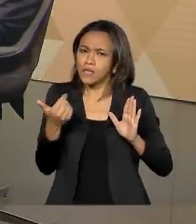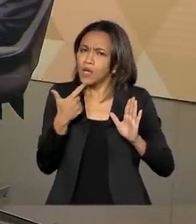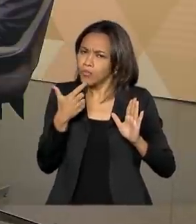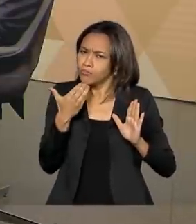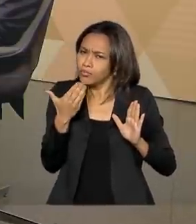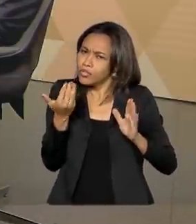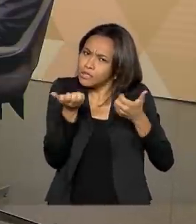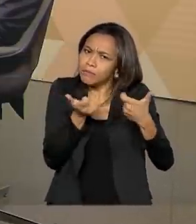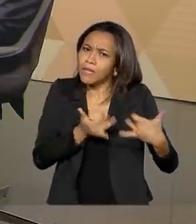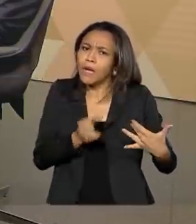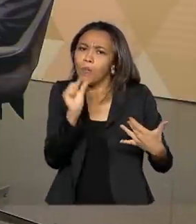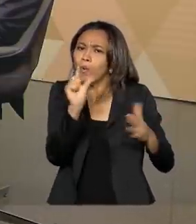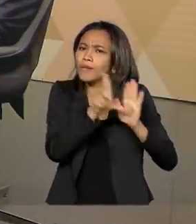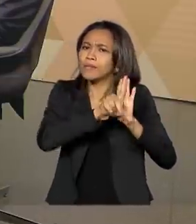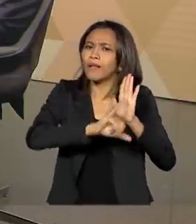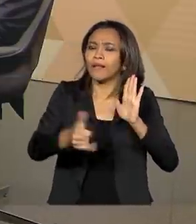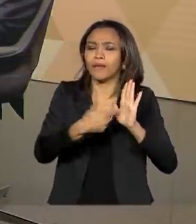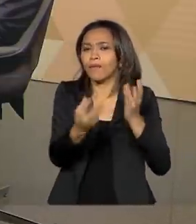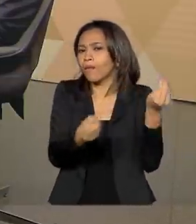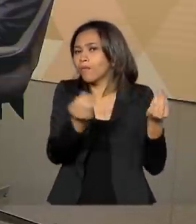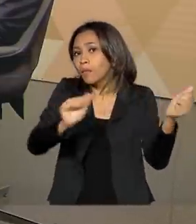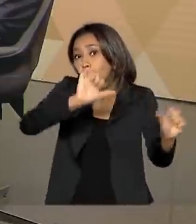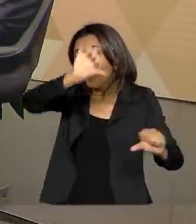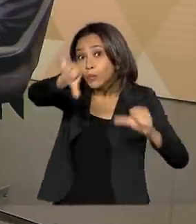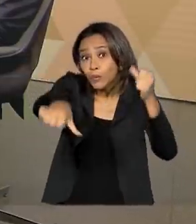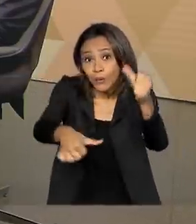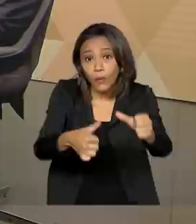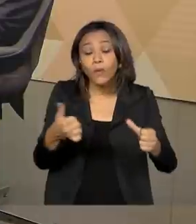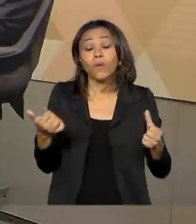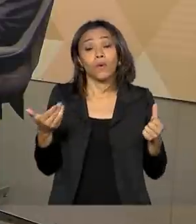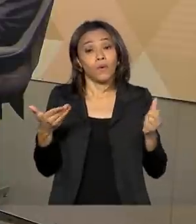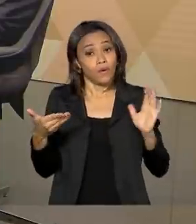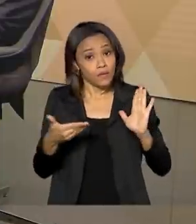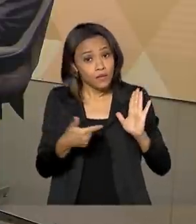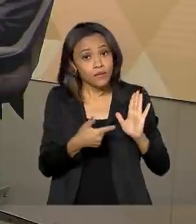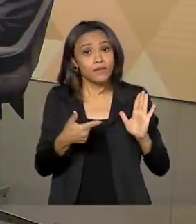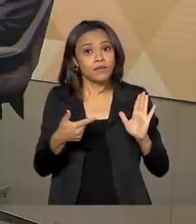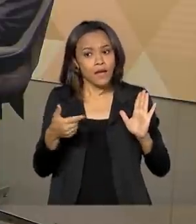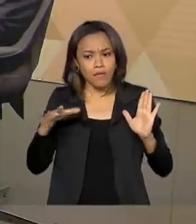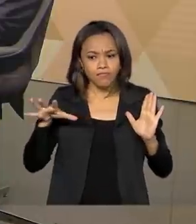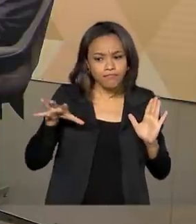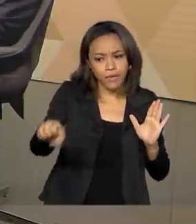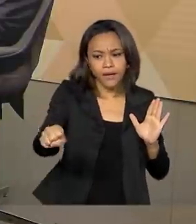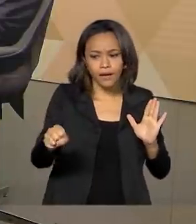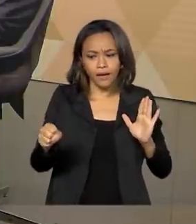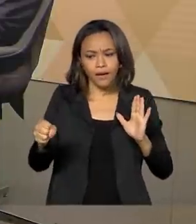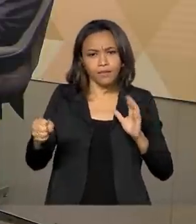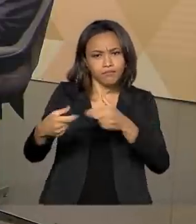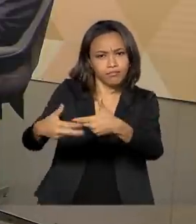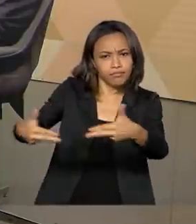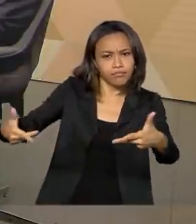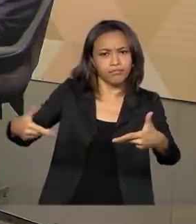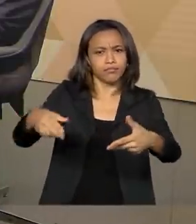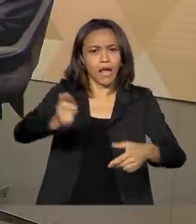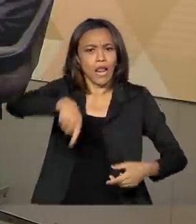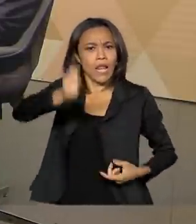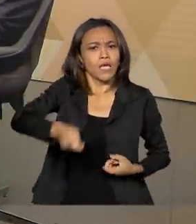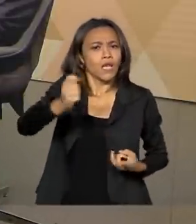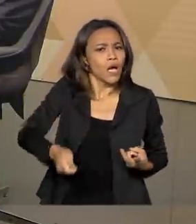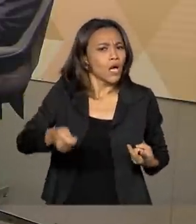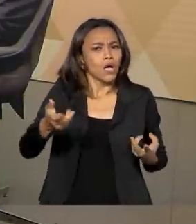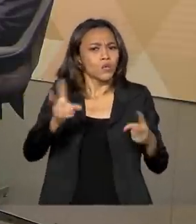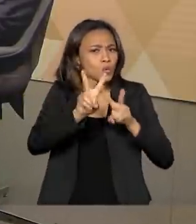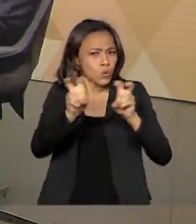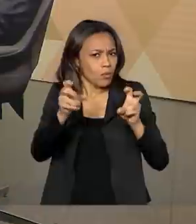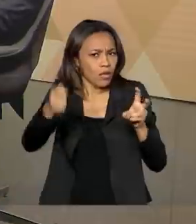sobre ela e como que ela mudou essa questão jurídica em relação à apreensão de bens, aos leilões. Nós